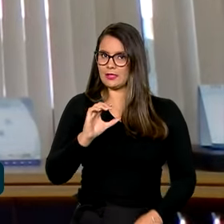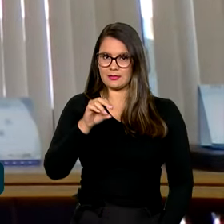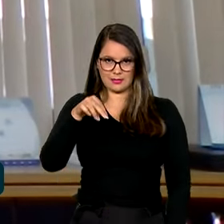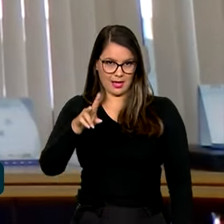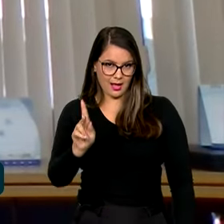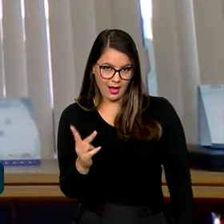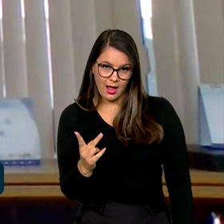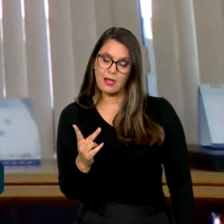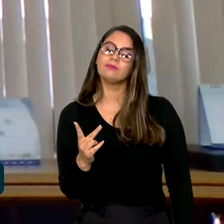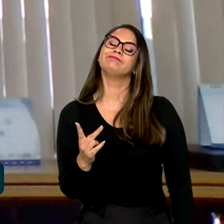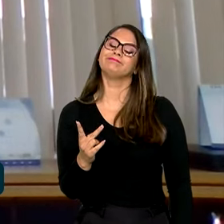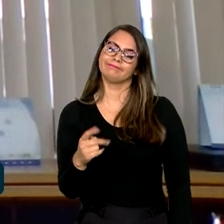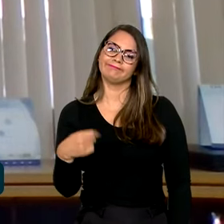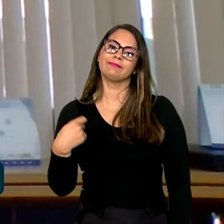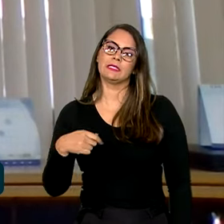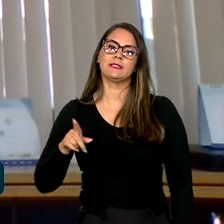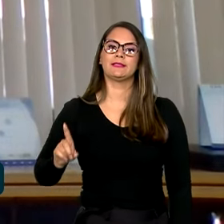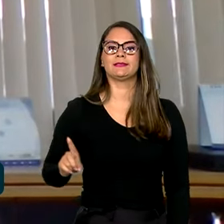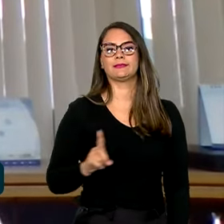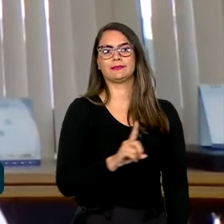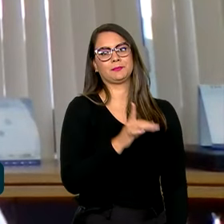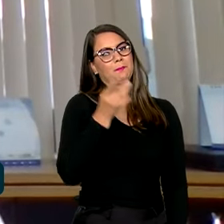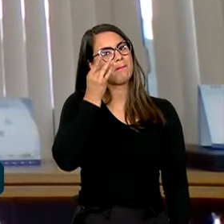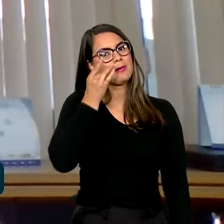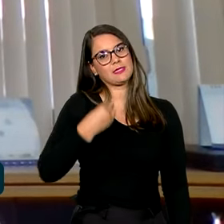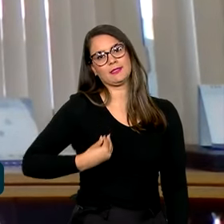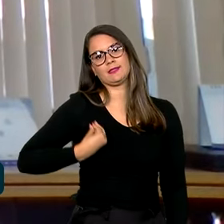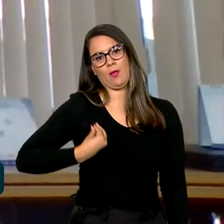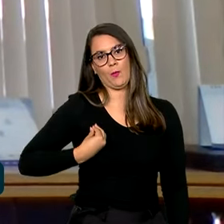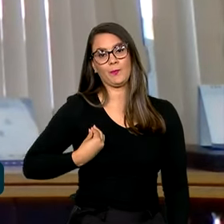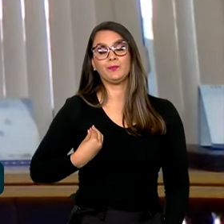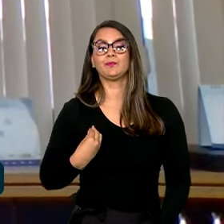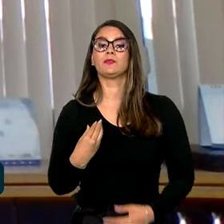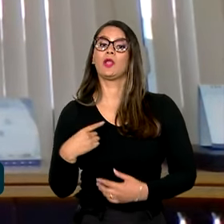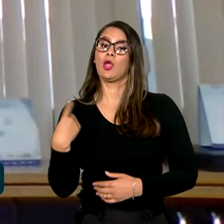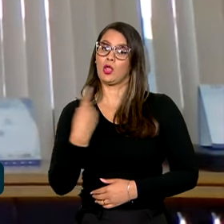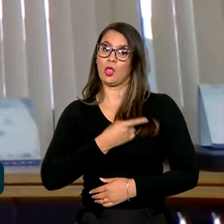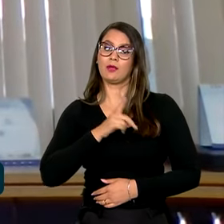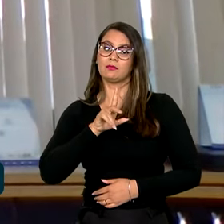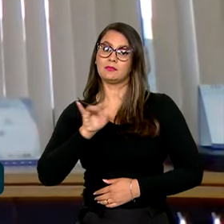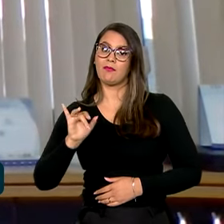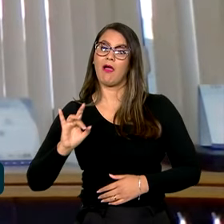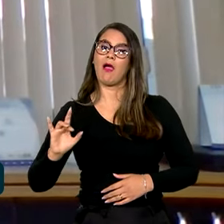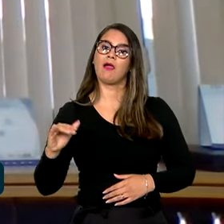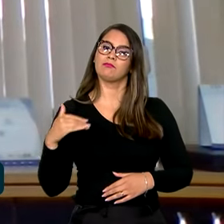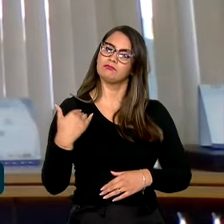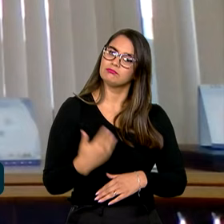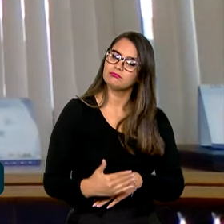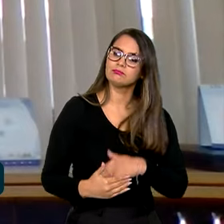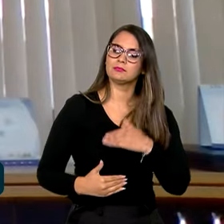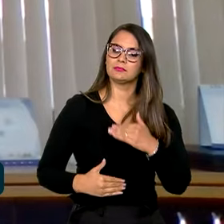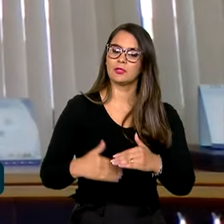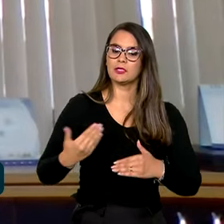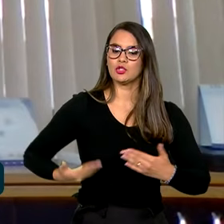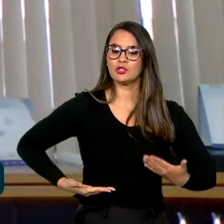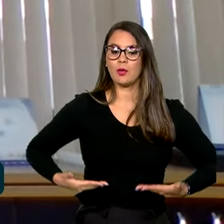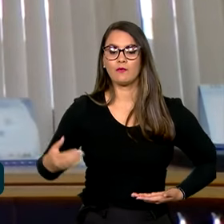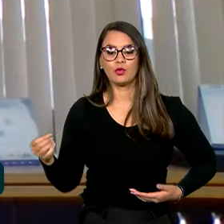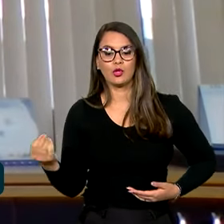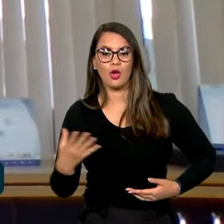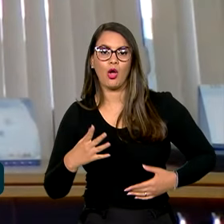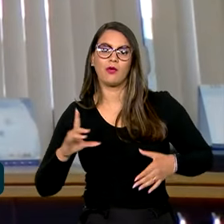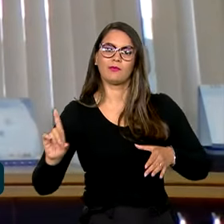ele precisa ainda buscar no seu município. A tendência é que a gente vá inserindo novos serviços à